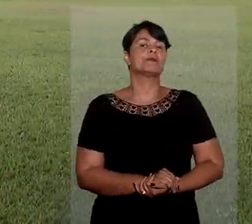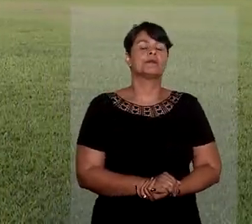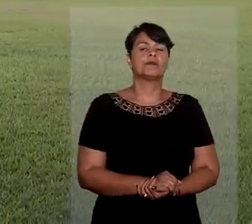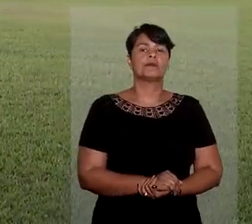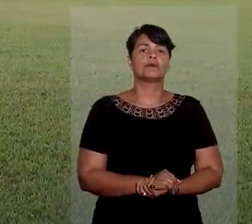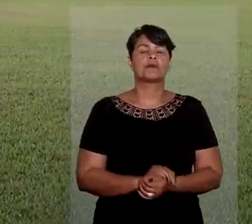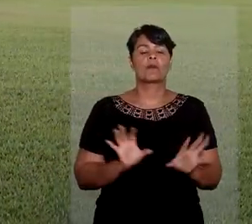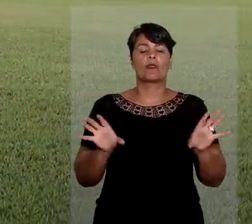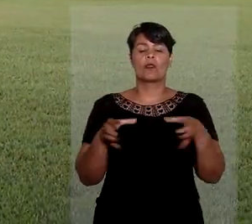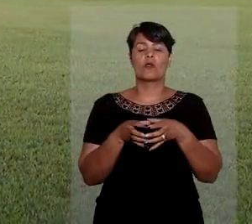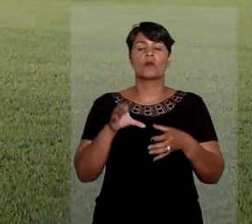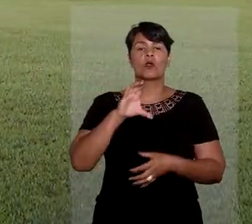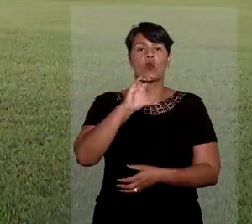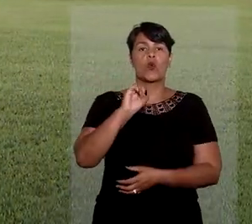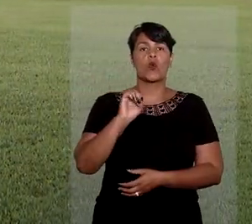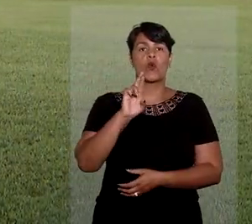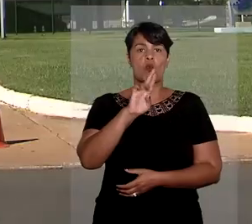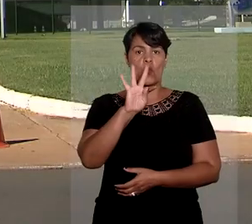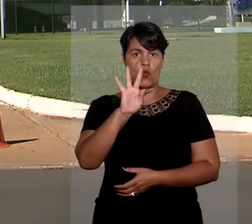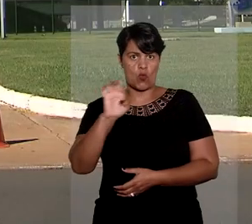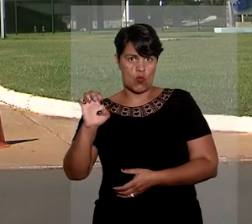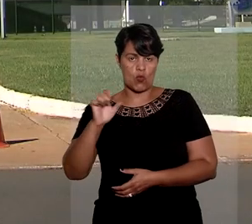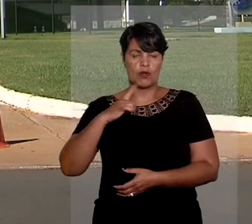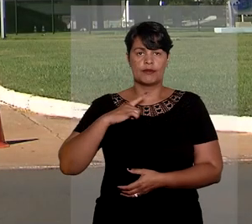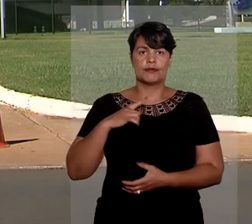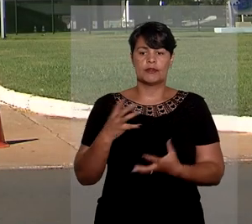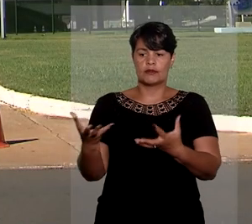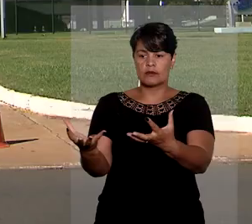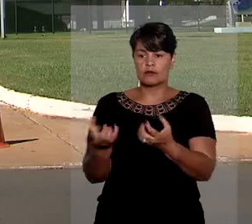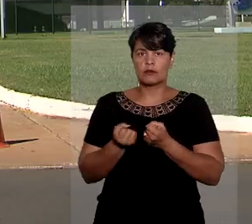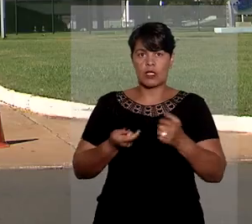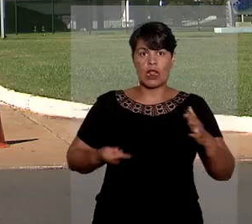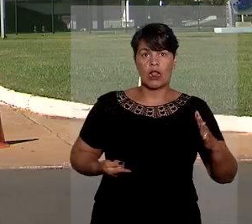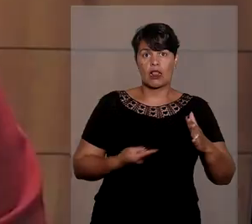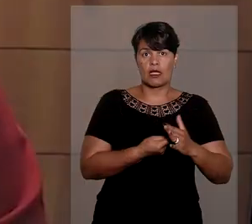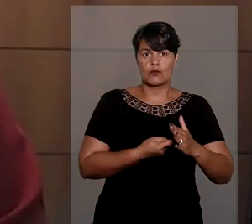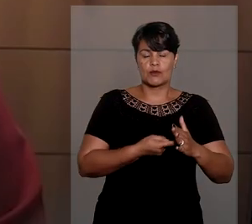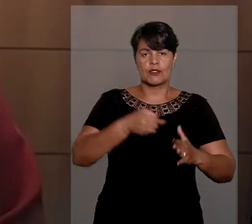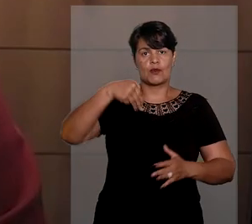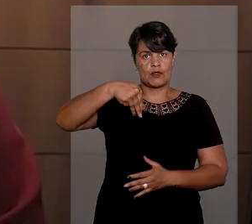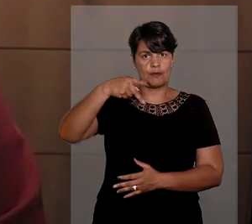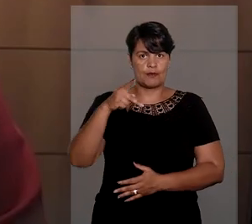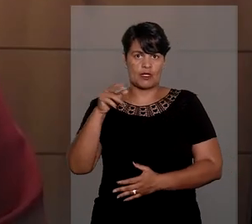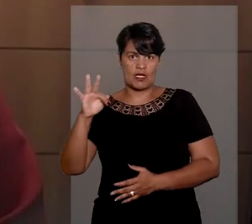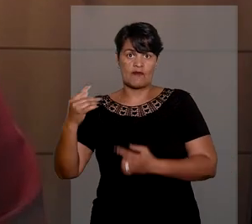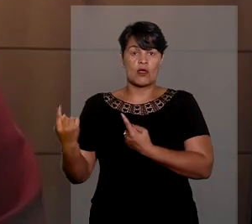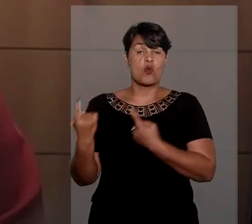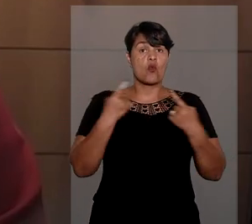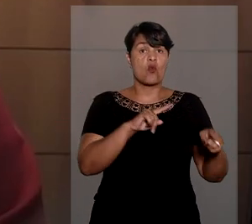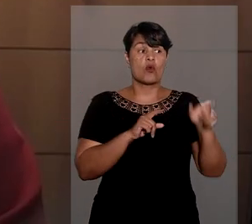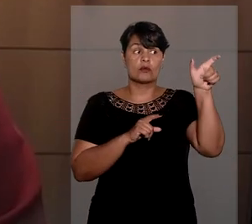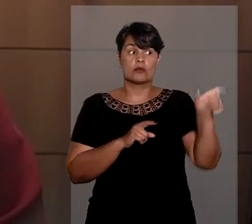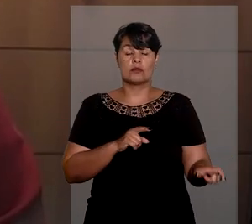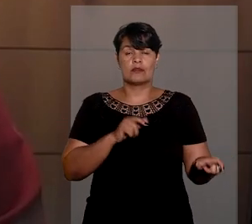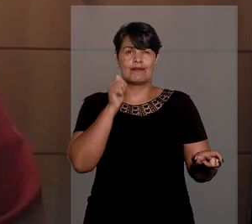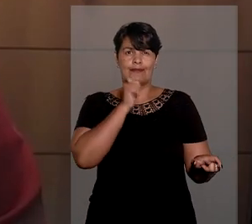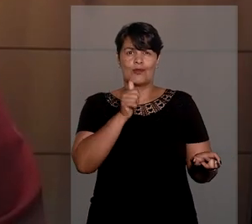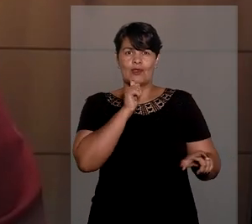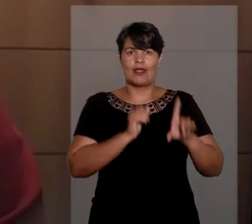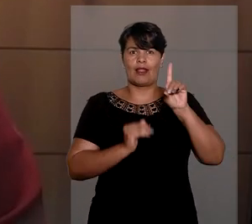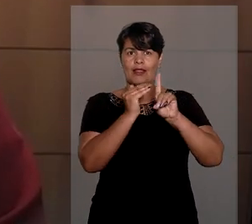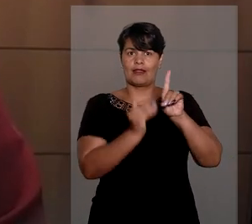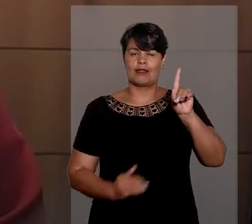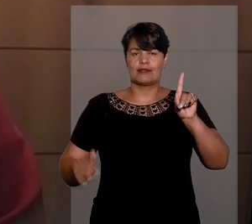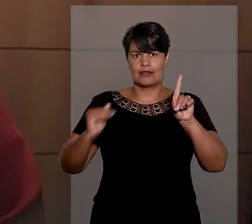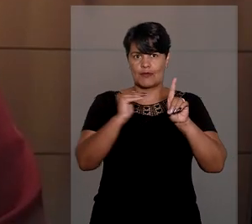a Corte Especial do STJ recebeu denúncia do Ministério Público Federal contra a desembargadora do Tribunal de Justiça da Bahia,